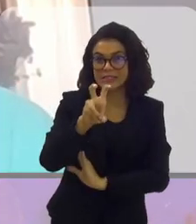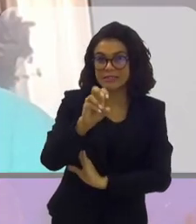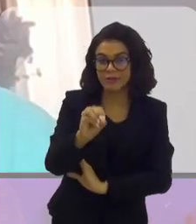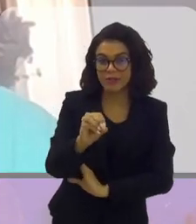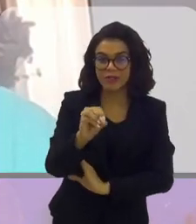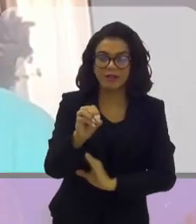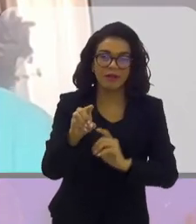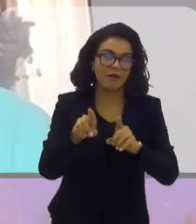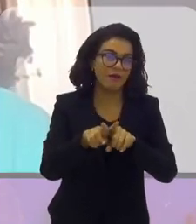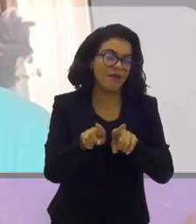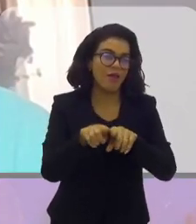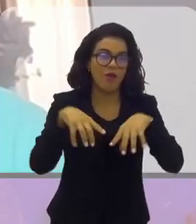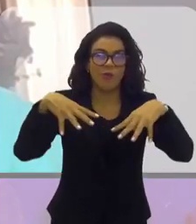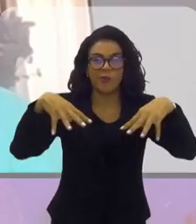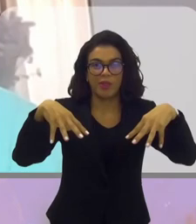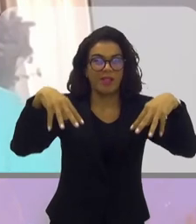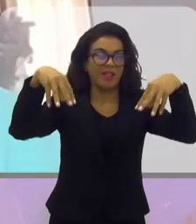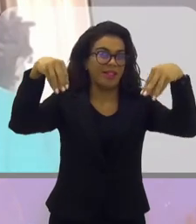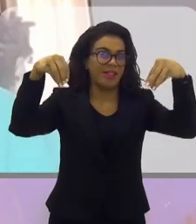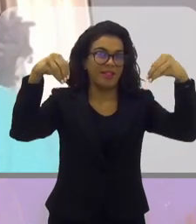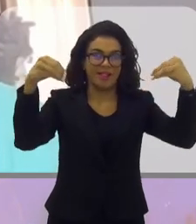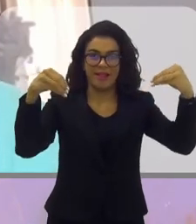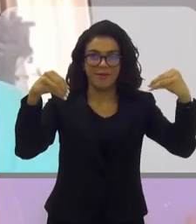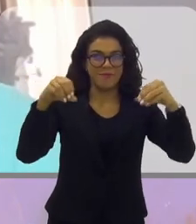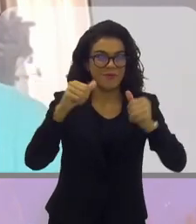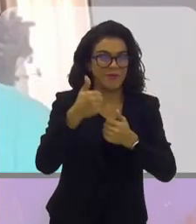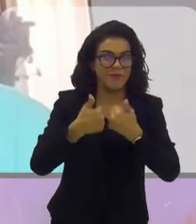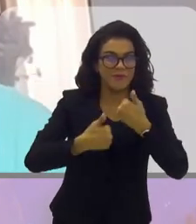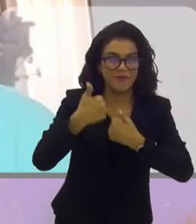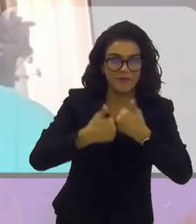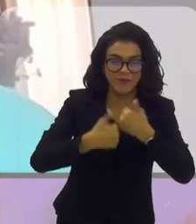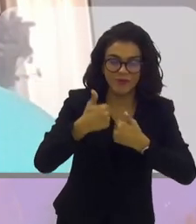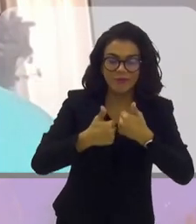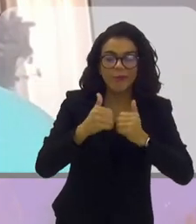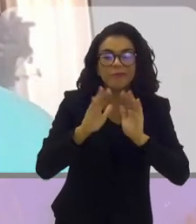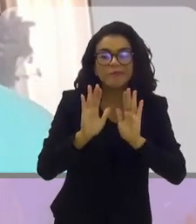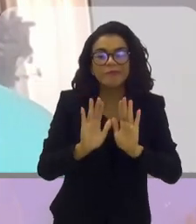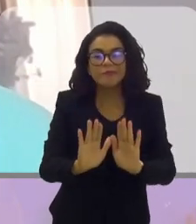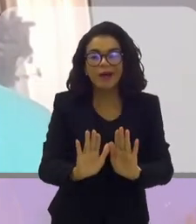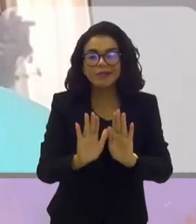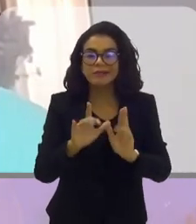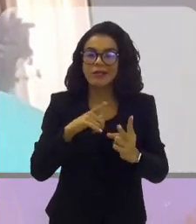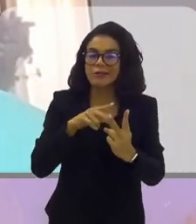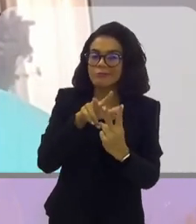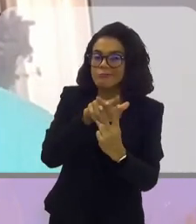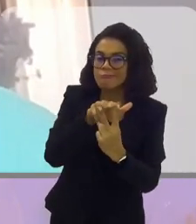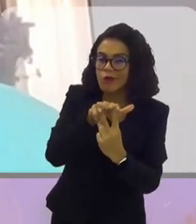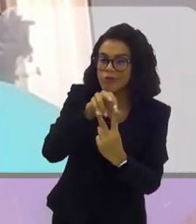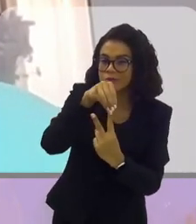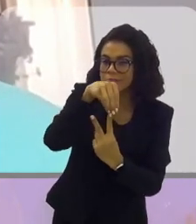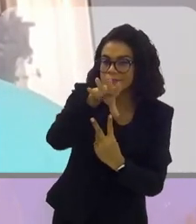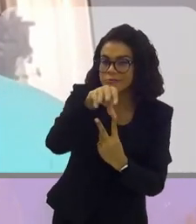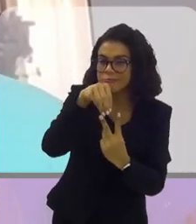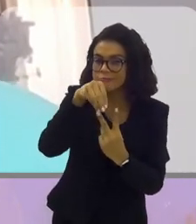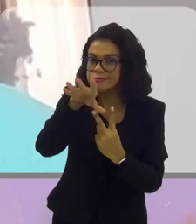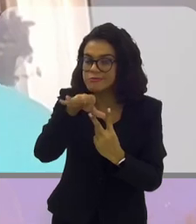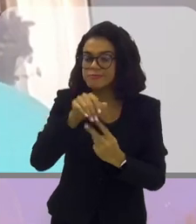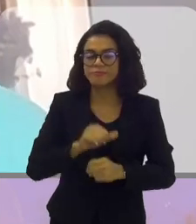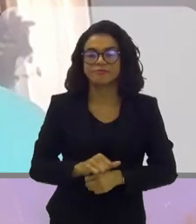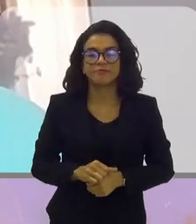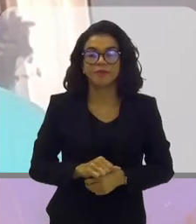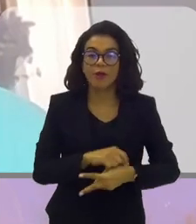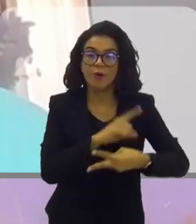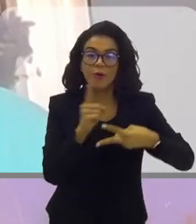mundial, não há como fugir a esse tema. Mas eu acho que há duas coisas que eu gostaria de pontuar antes de tudo.